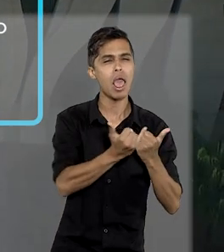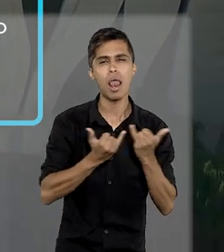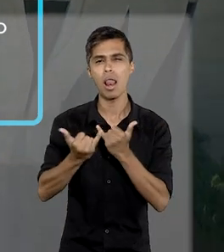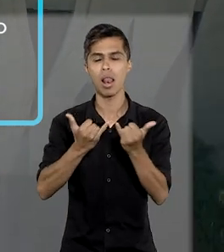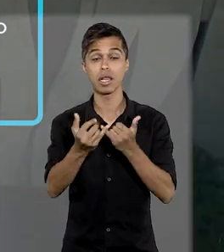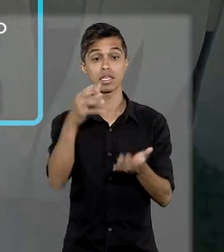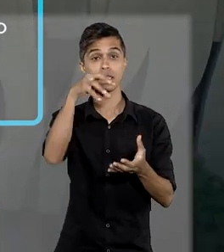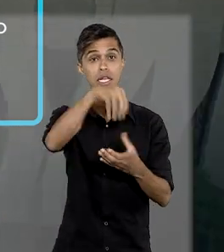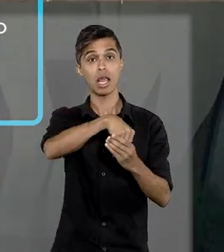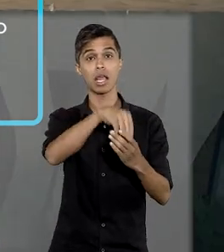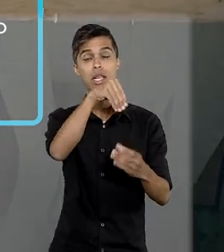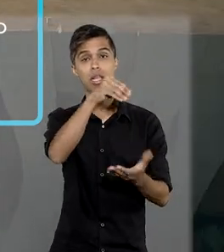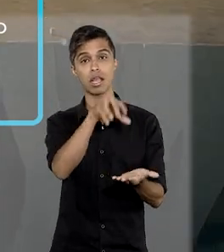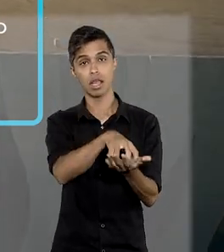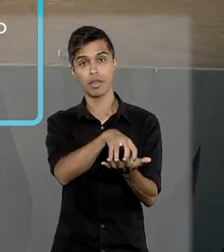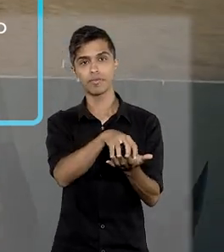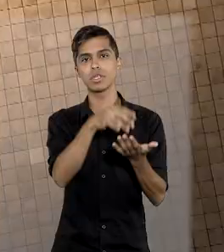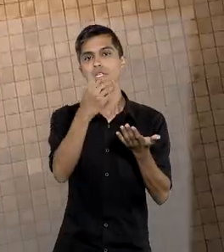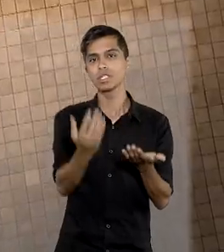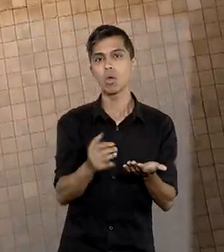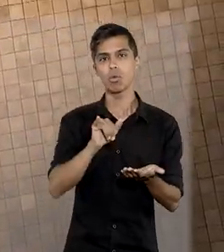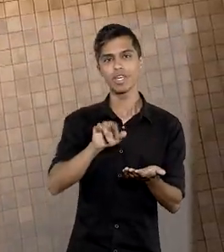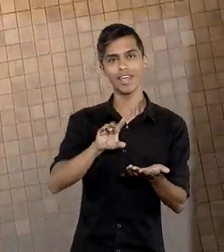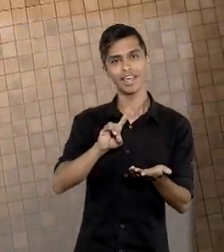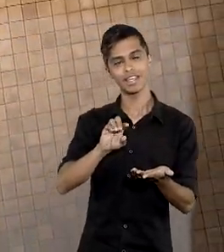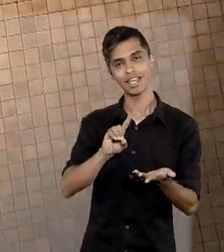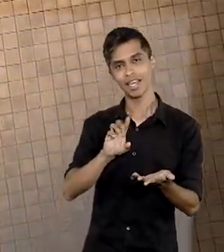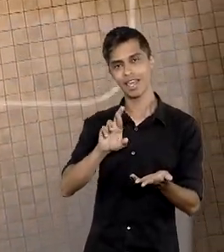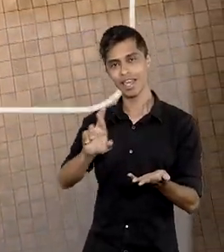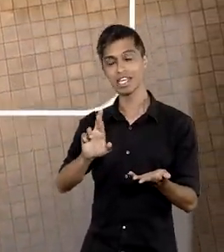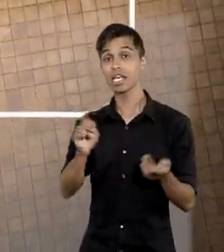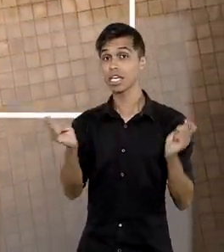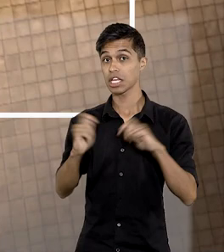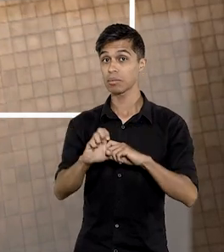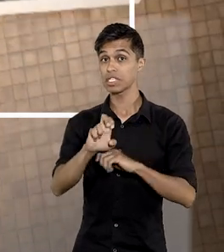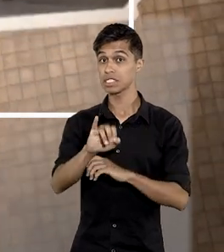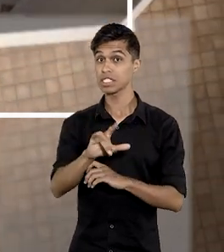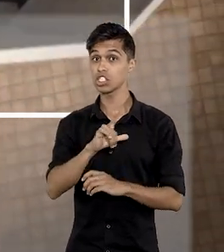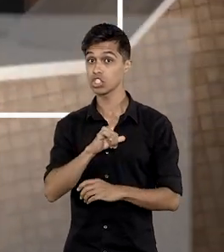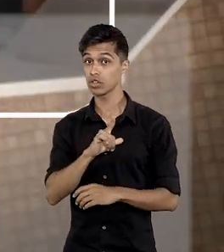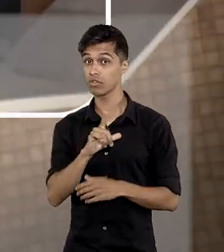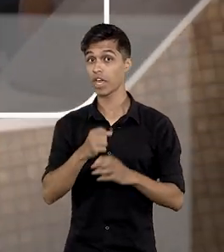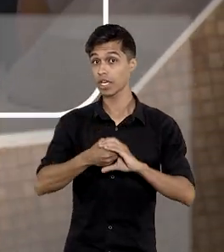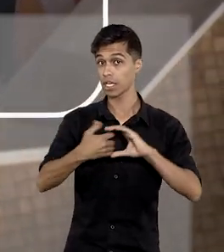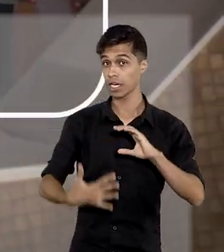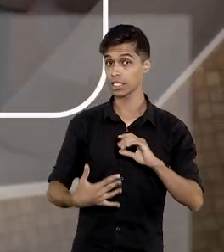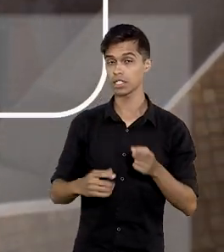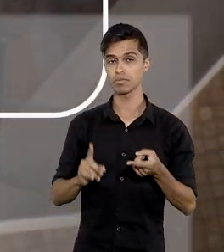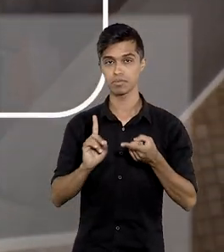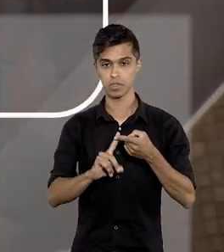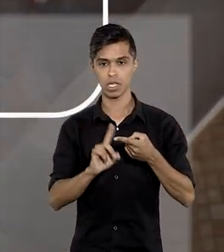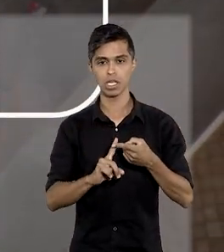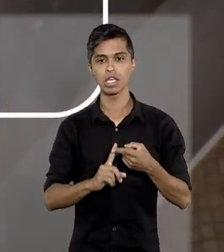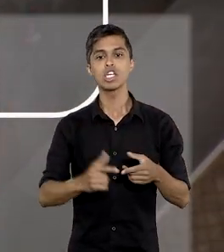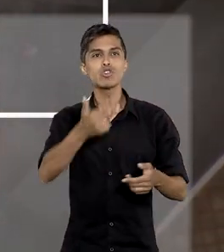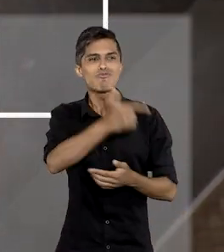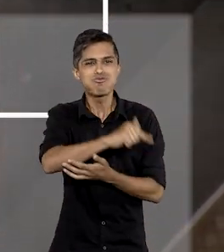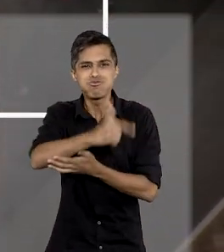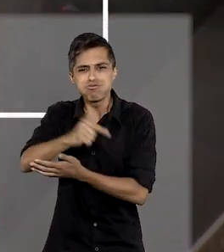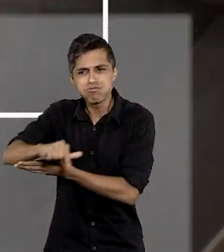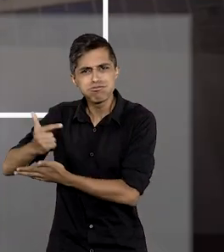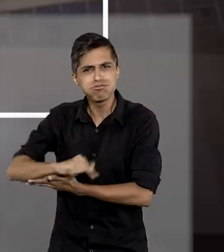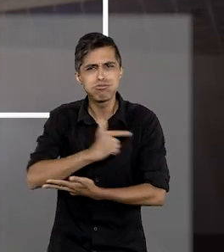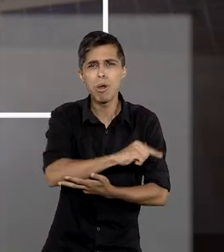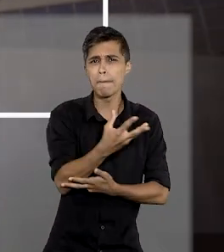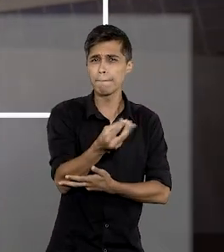em um determinado órgão de julgamento. O IRDR é cabível quando houver simultaneamente efetiva